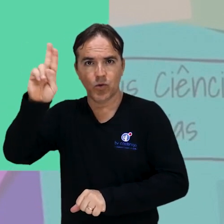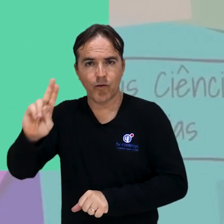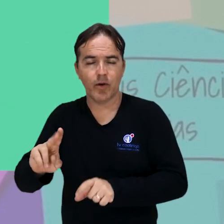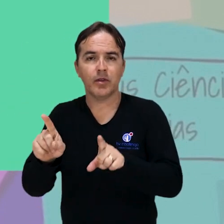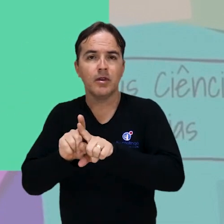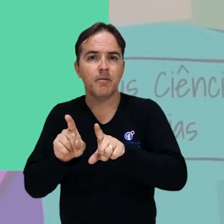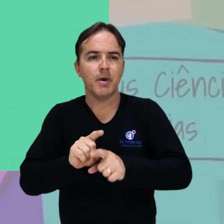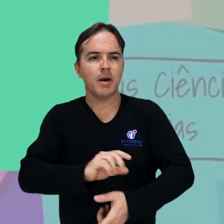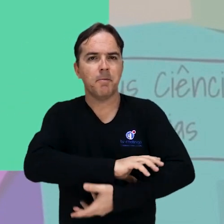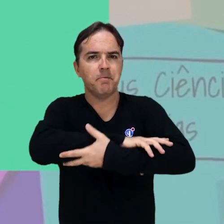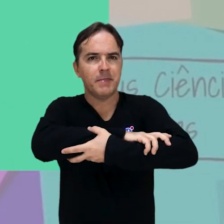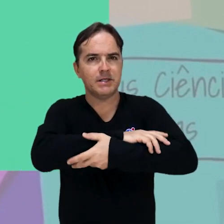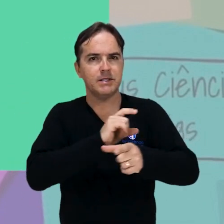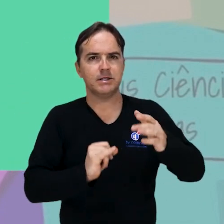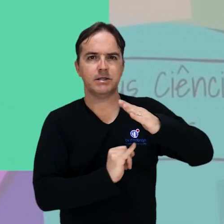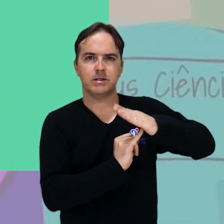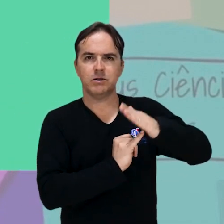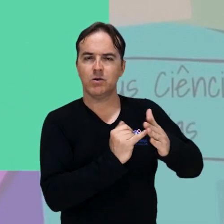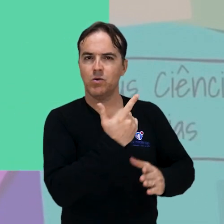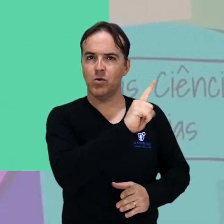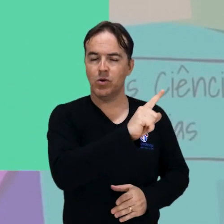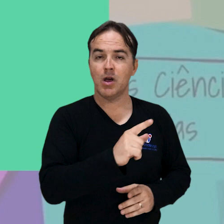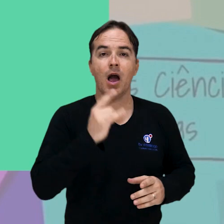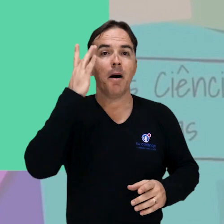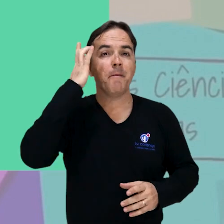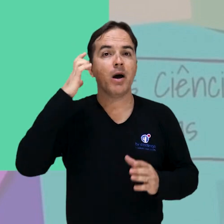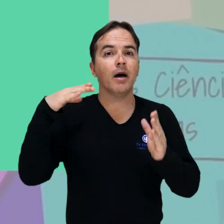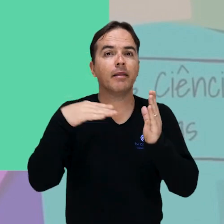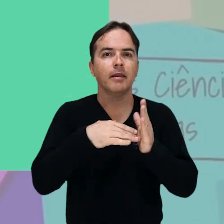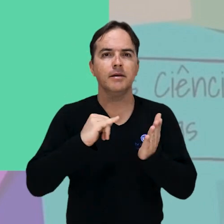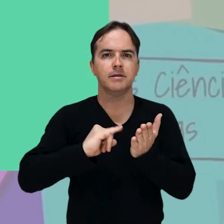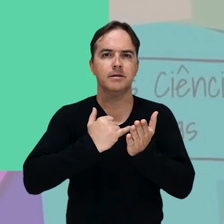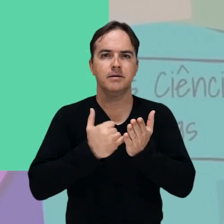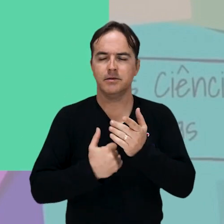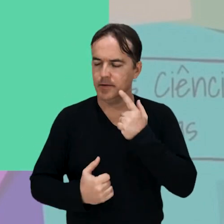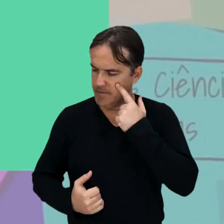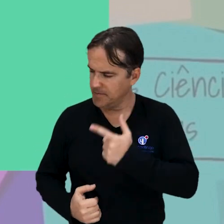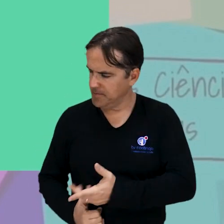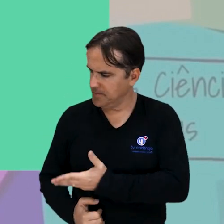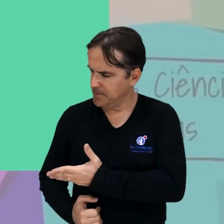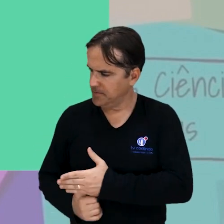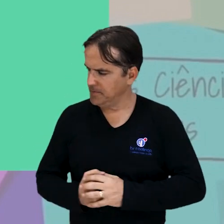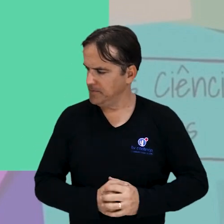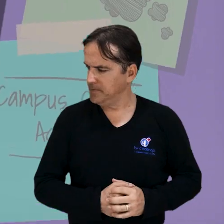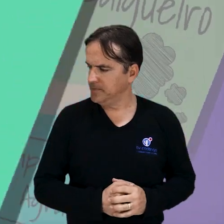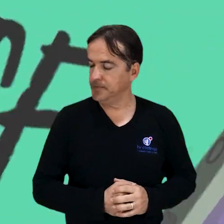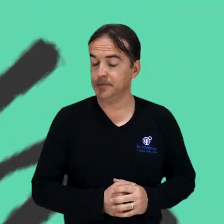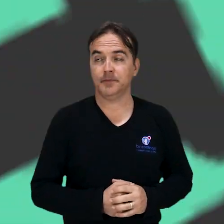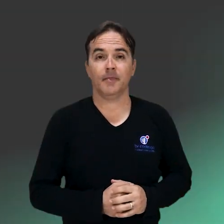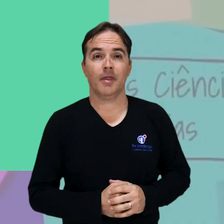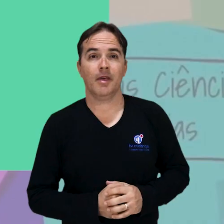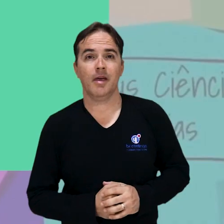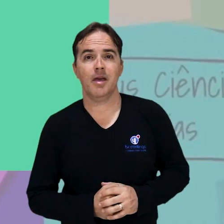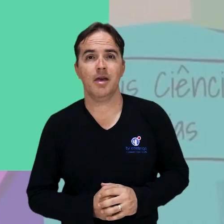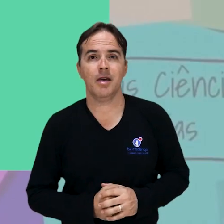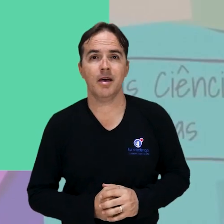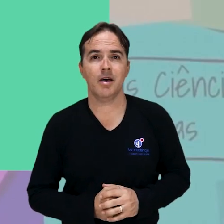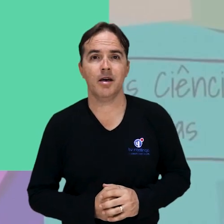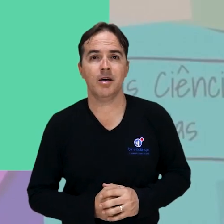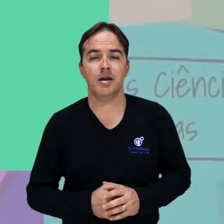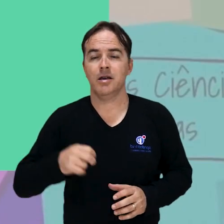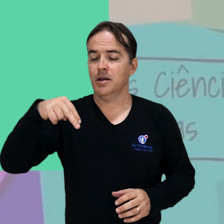abertas até amanhã pelo abre.ai.setembroamarelounivasf. O